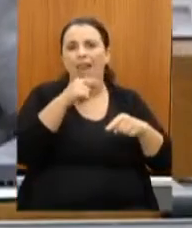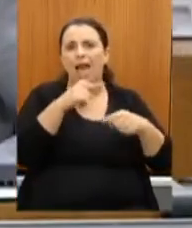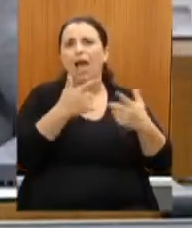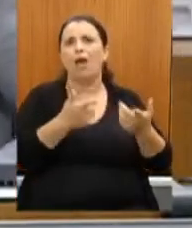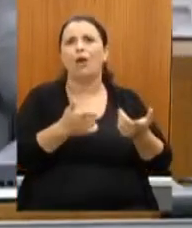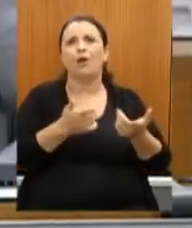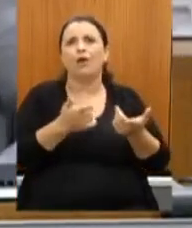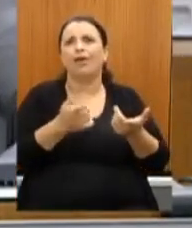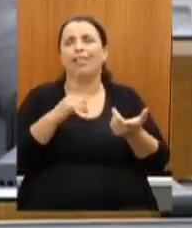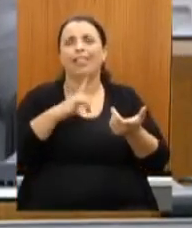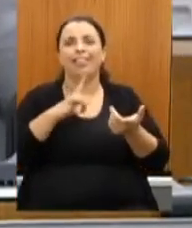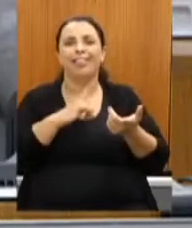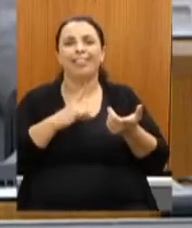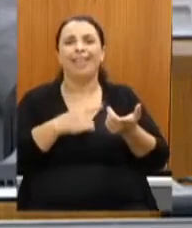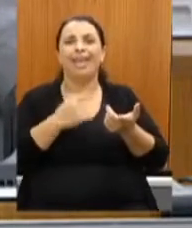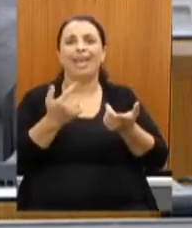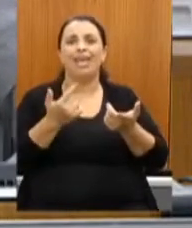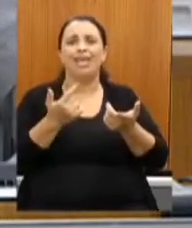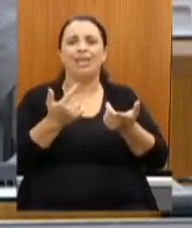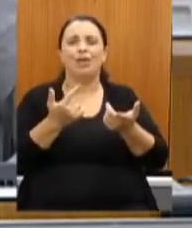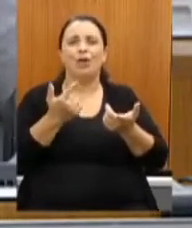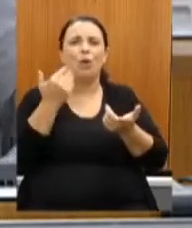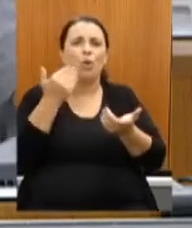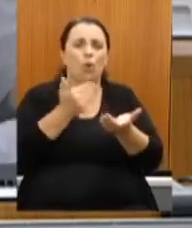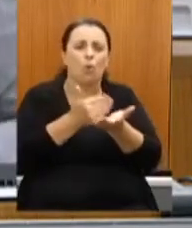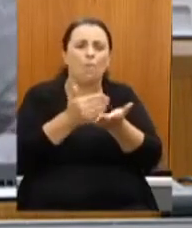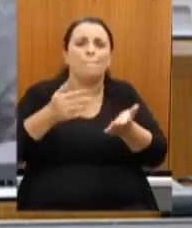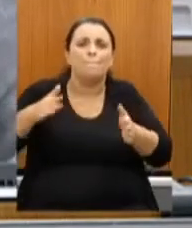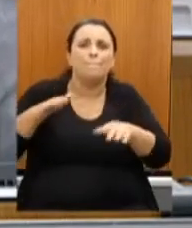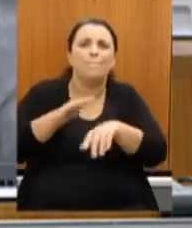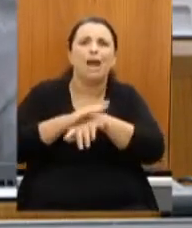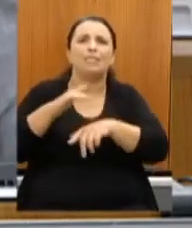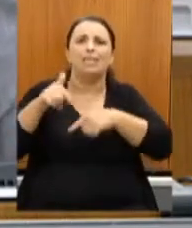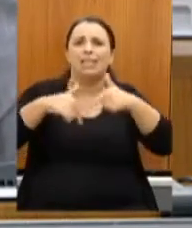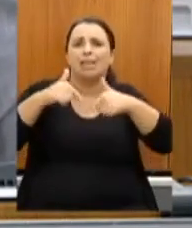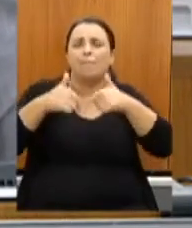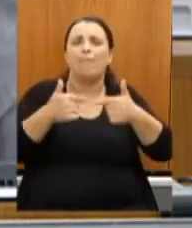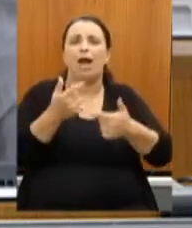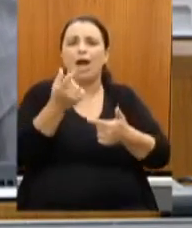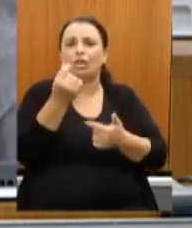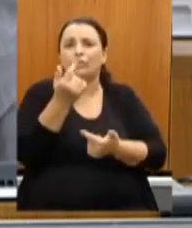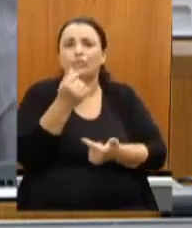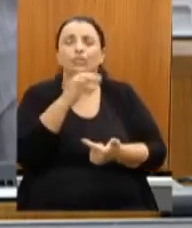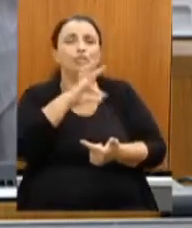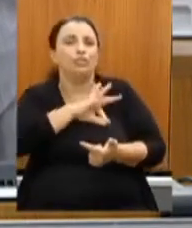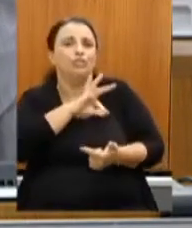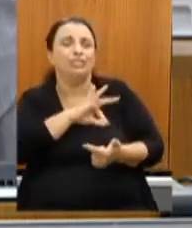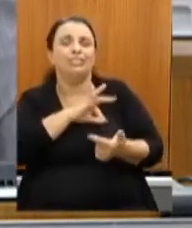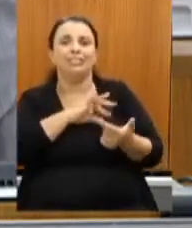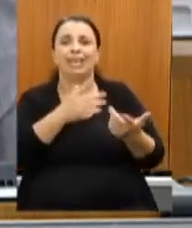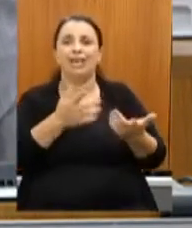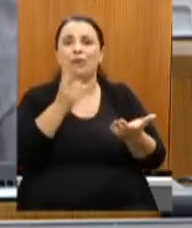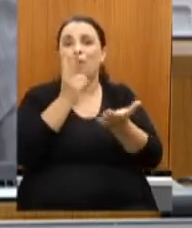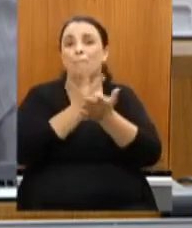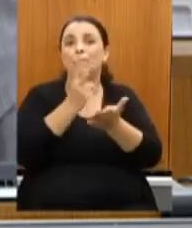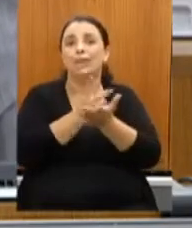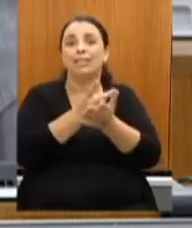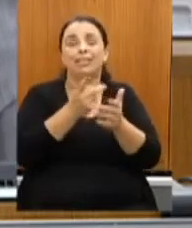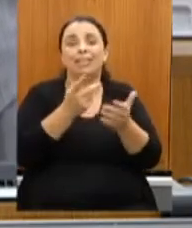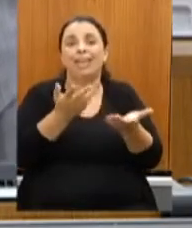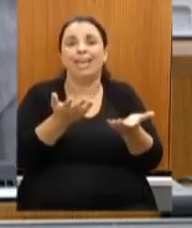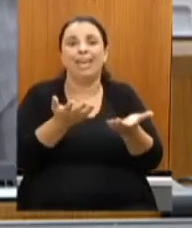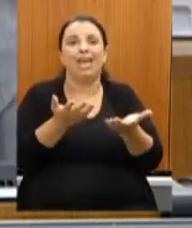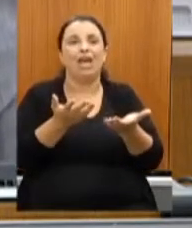inteira e além de protegê-lo manter as cotas que é fundamental o senhor é um guerreiro